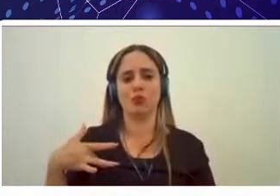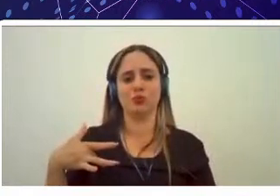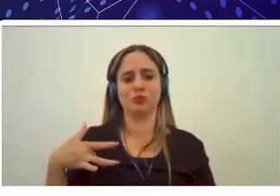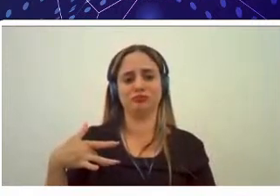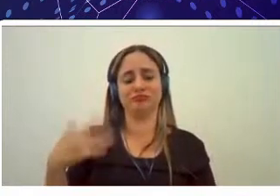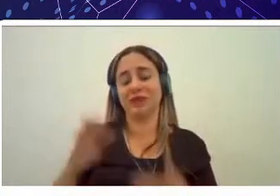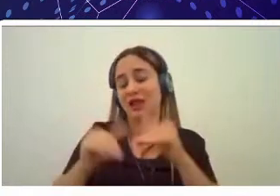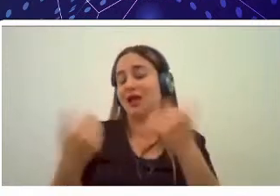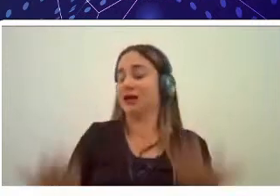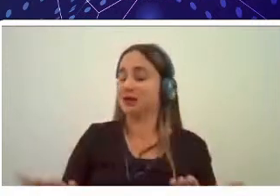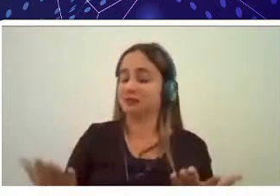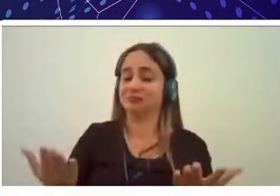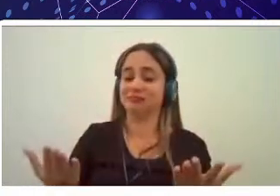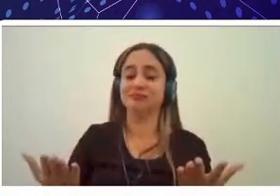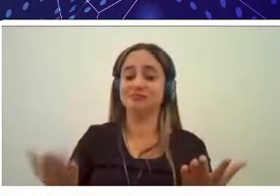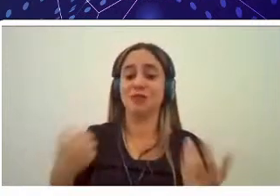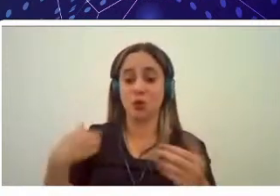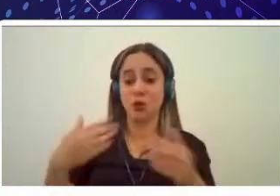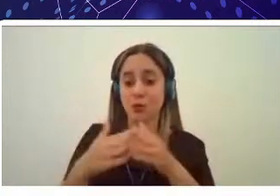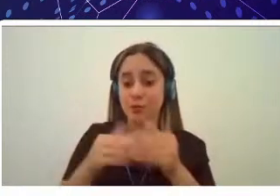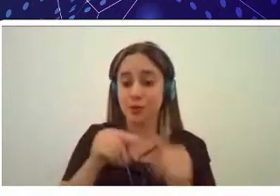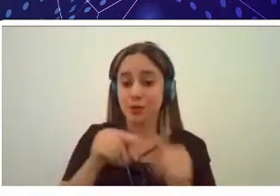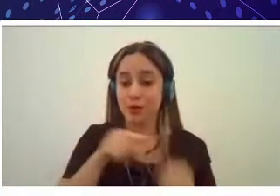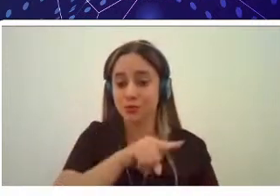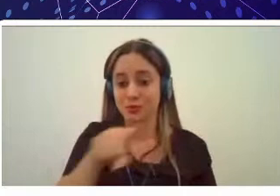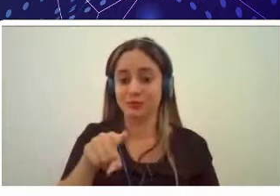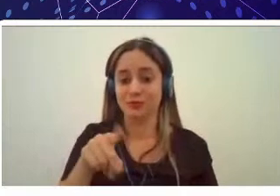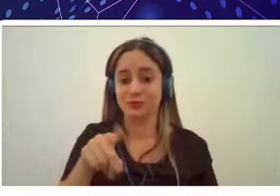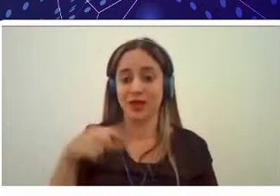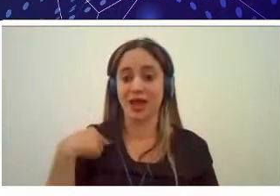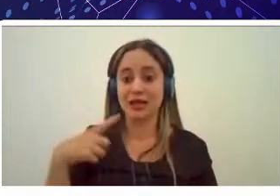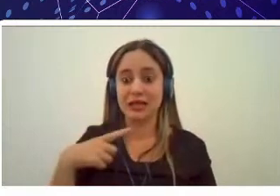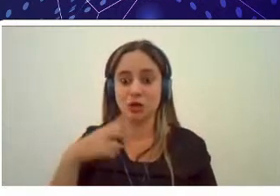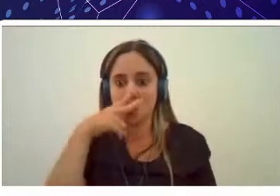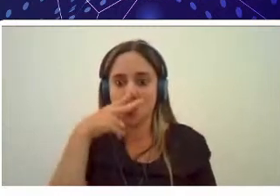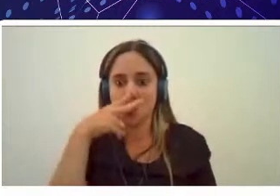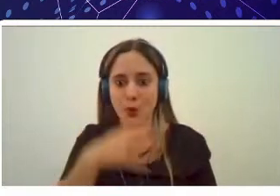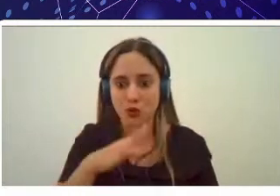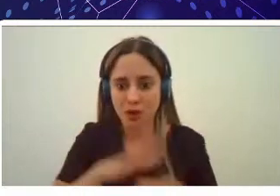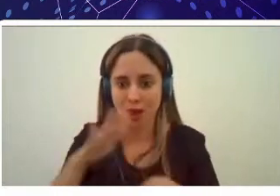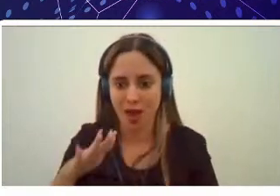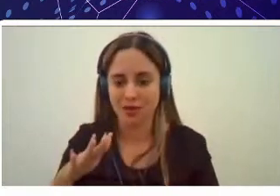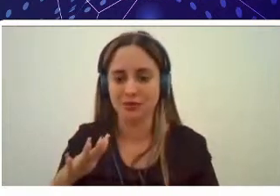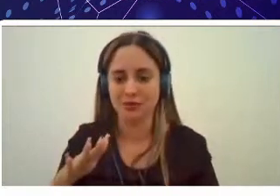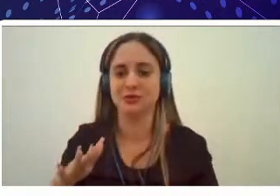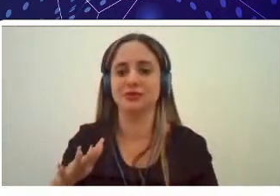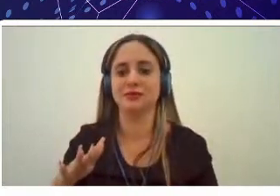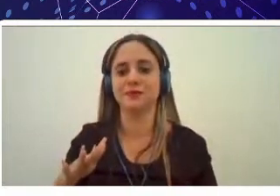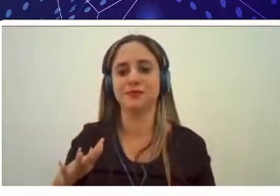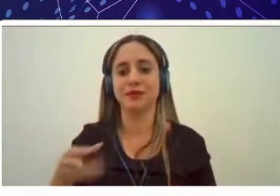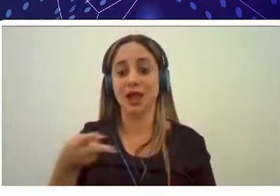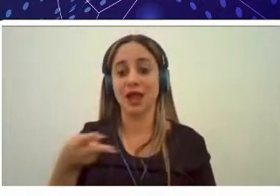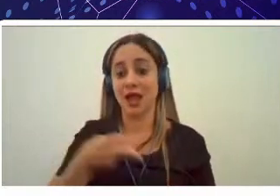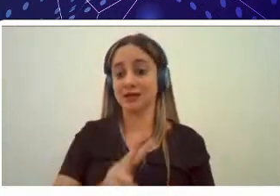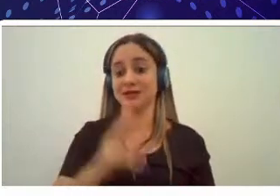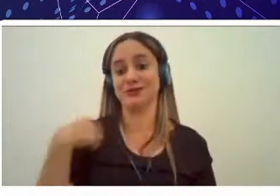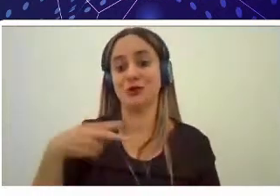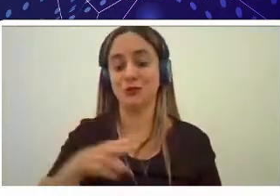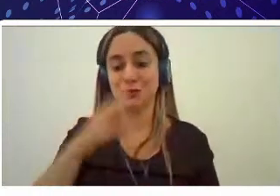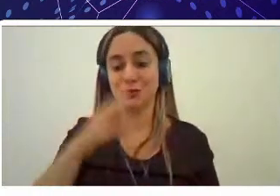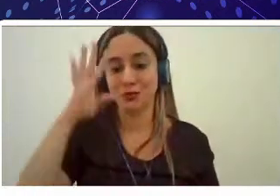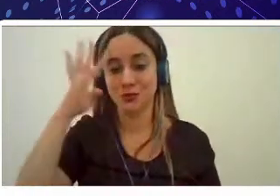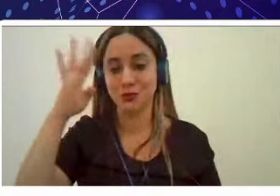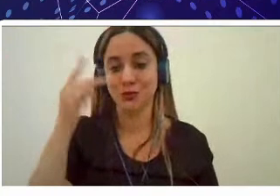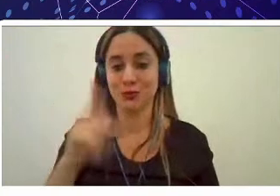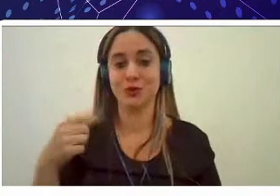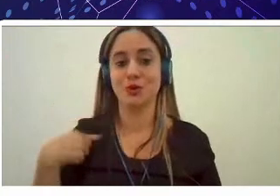peço para vocês é que tenham ainda mais força que sigam seus sonhos como a gente colocou